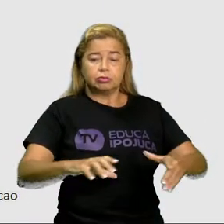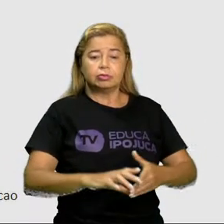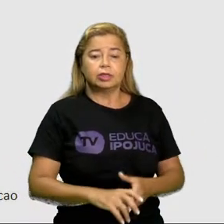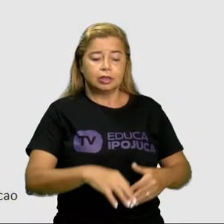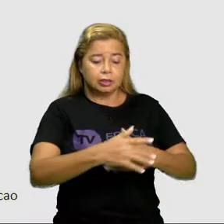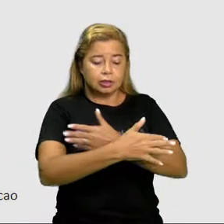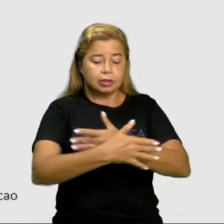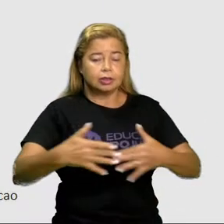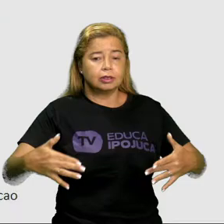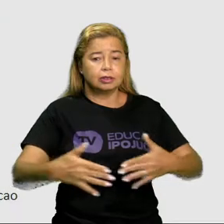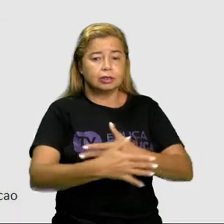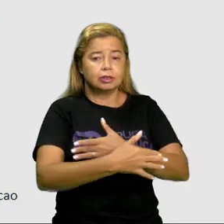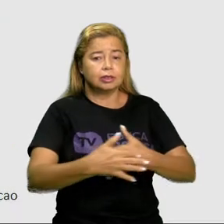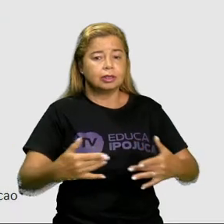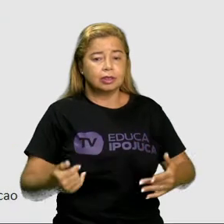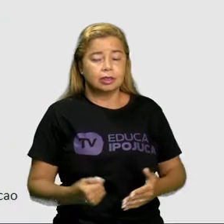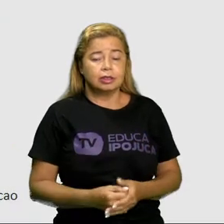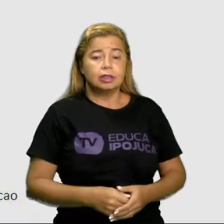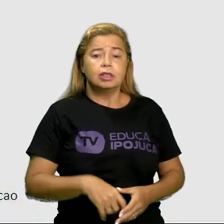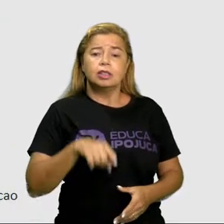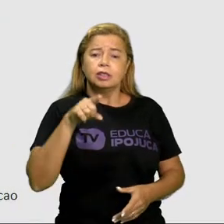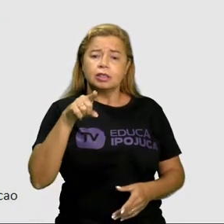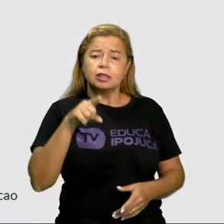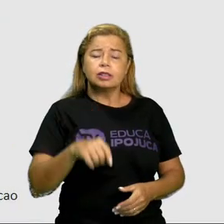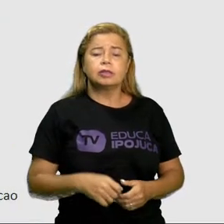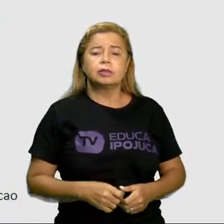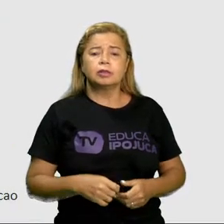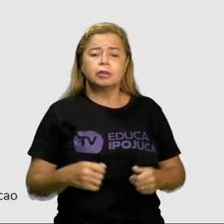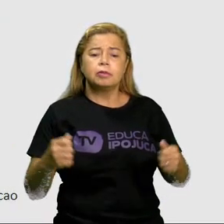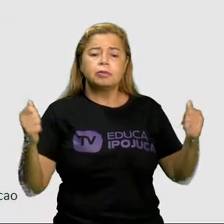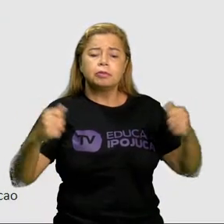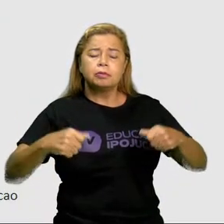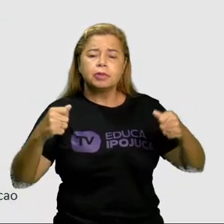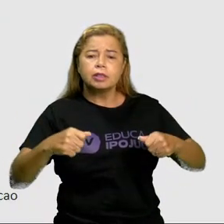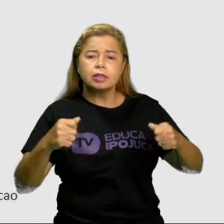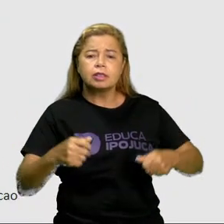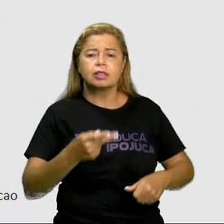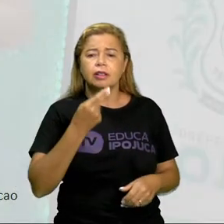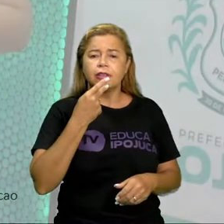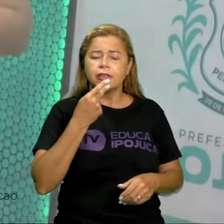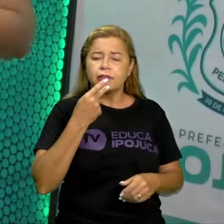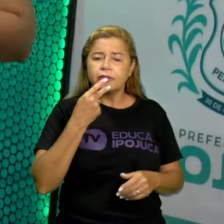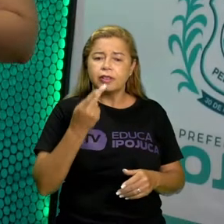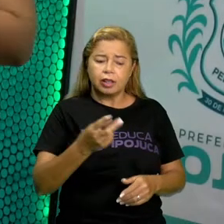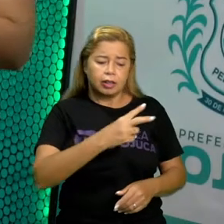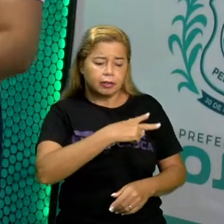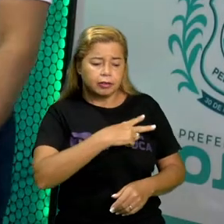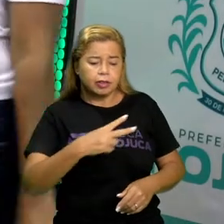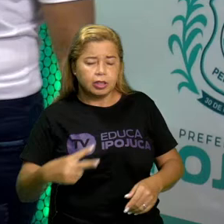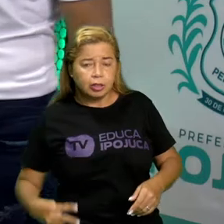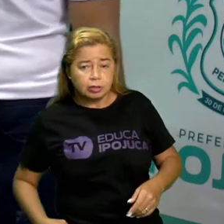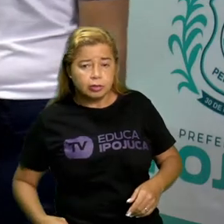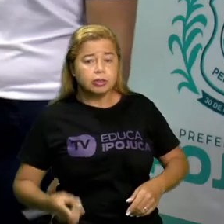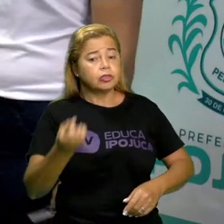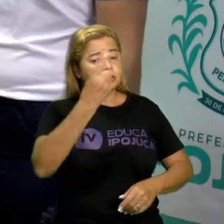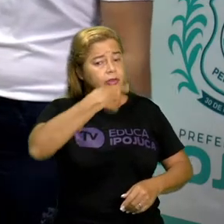E sempre que vocês precisarem falar com alguns vereadores, fazer alguma reivindicação, é aqui que vocês devem procurar.